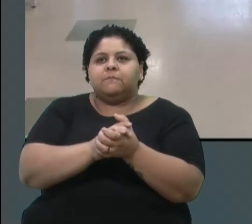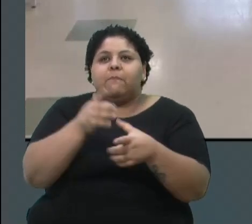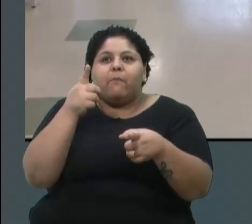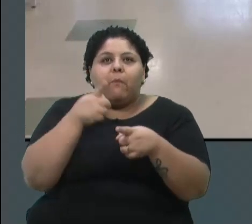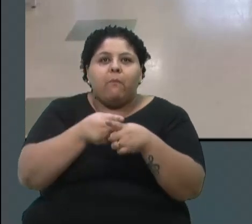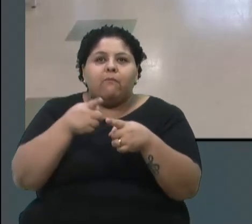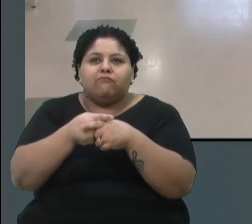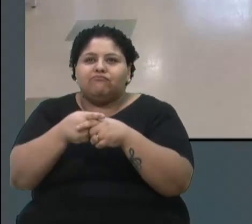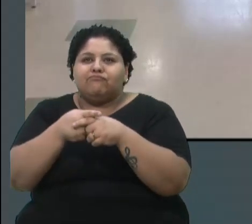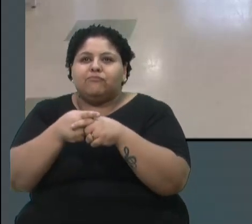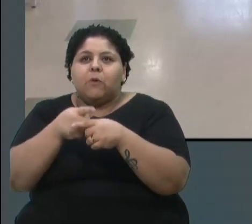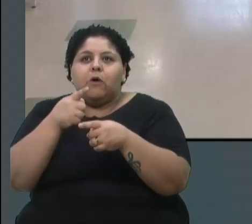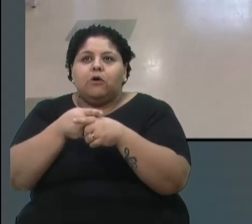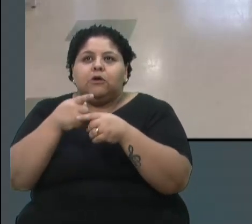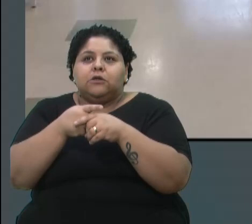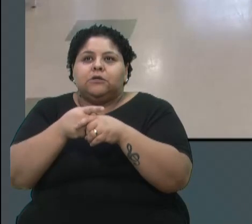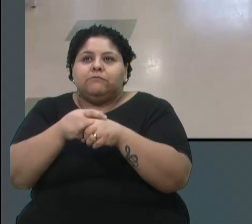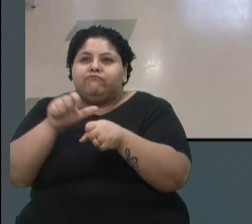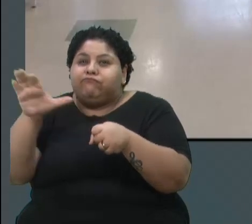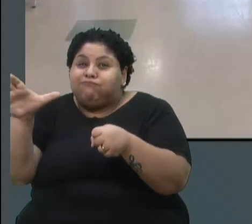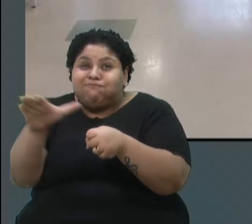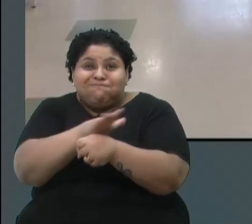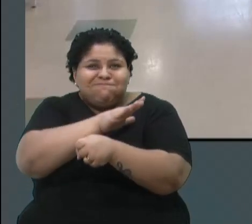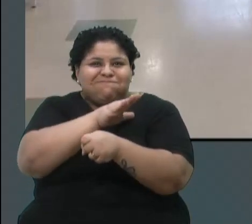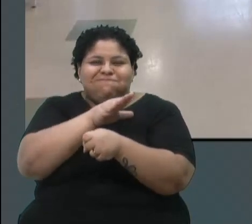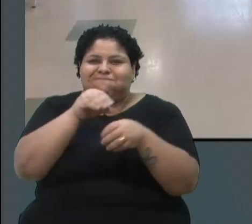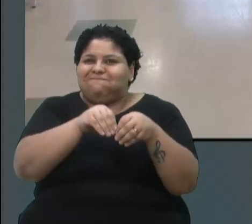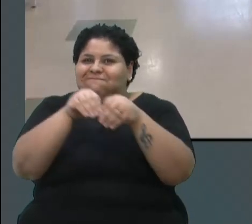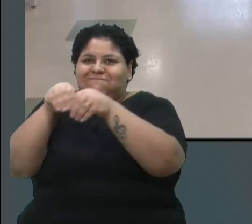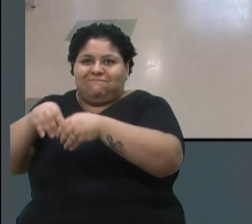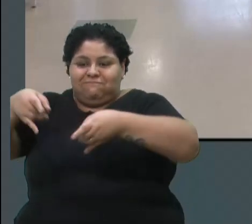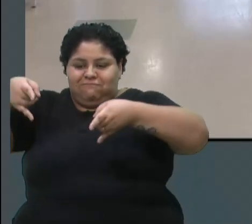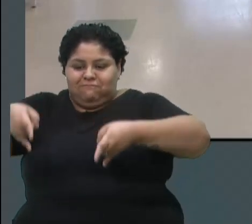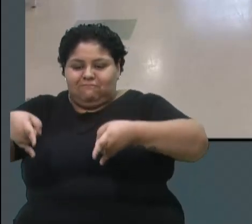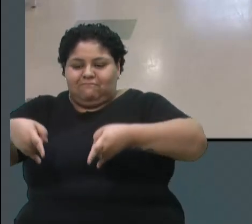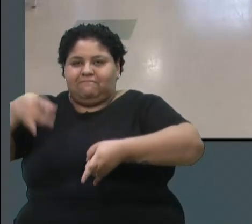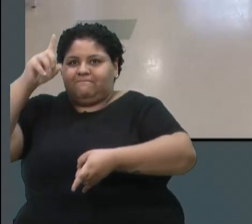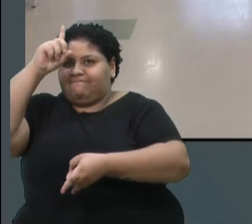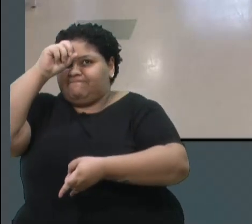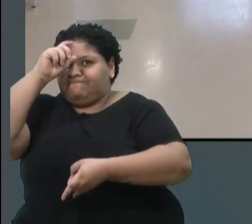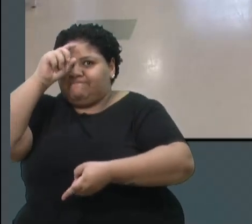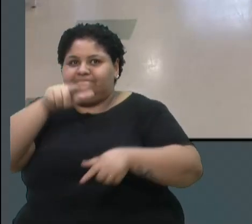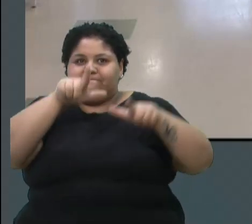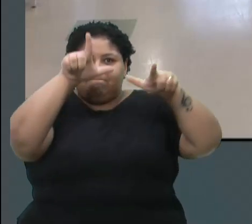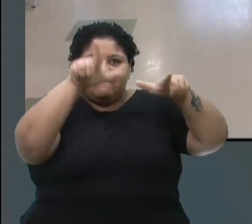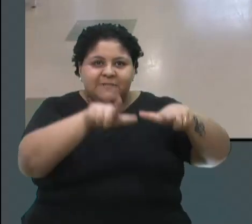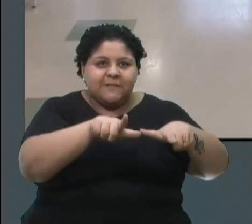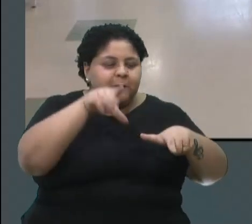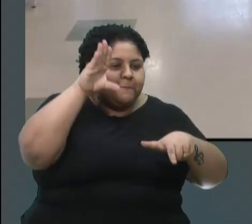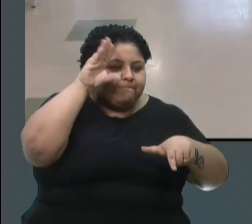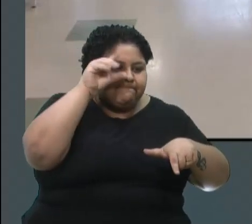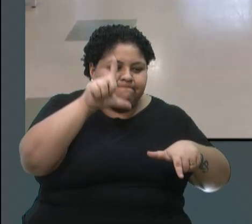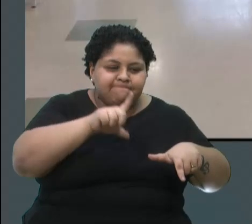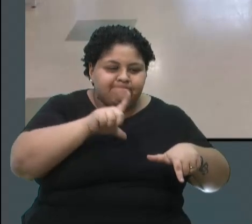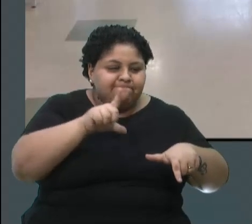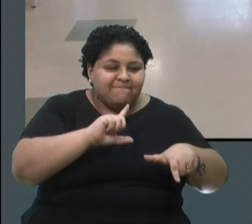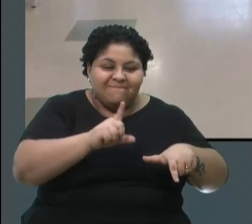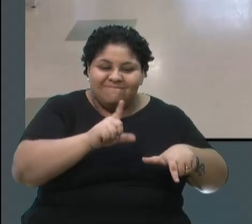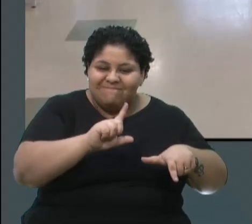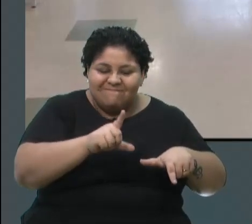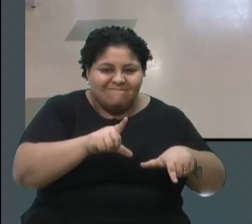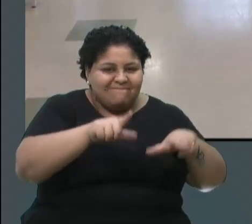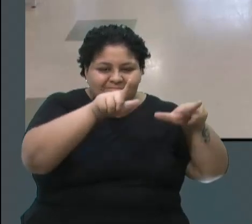lotadas as camas lá dentro, hospitalares. As salas de observação não têm espaço.